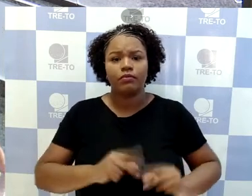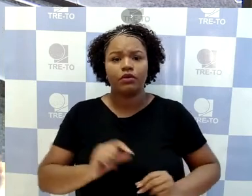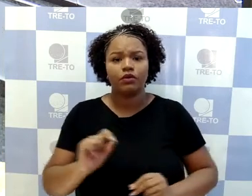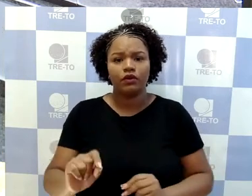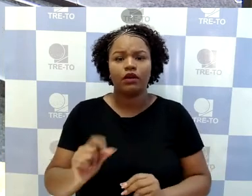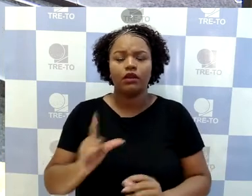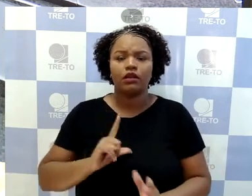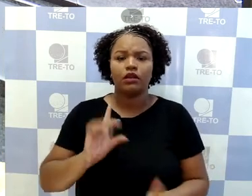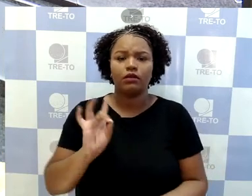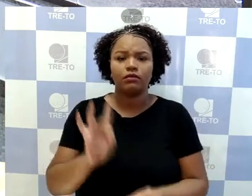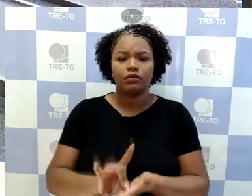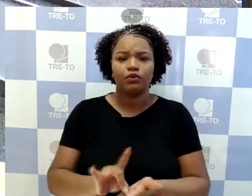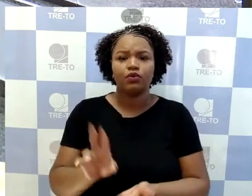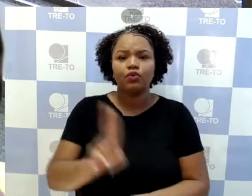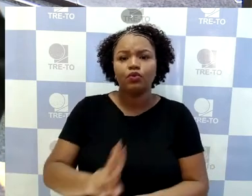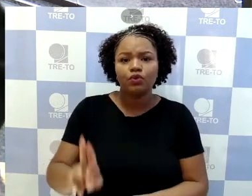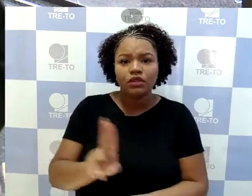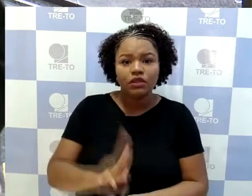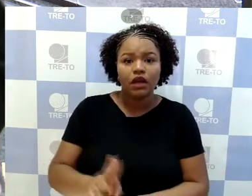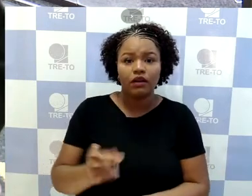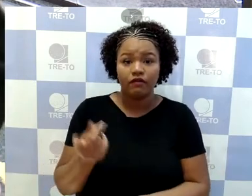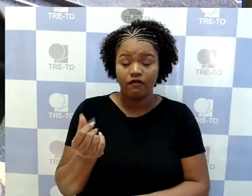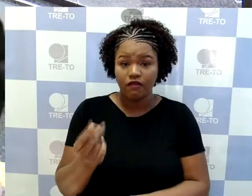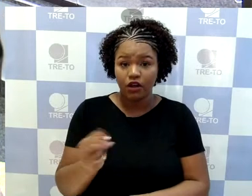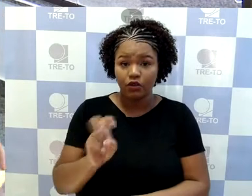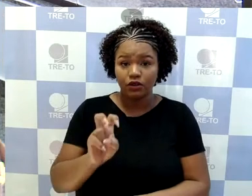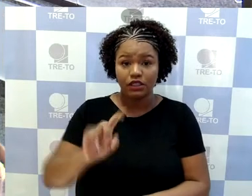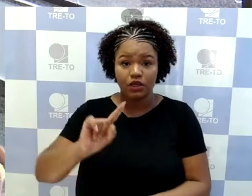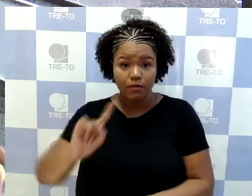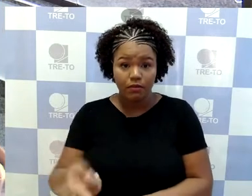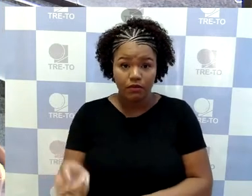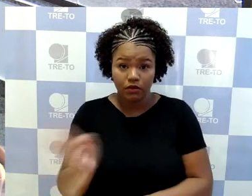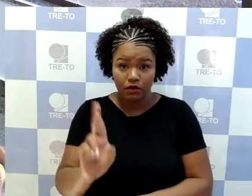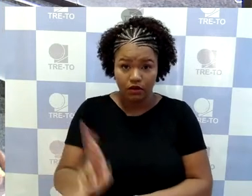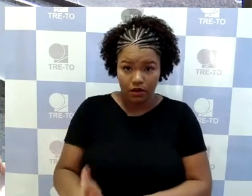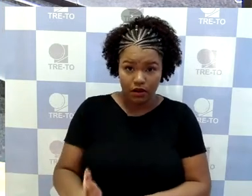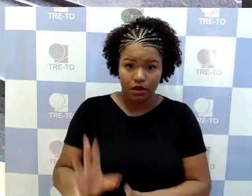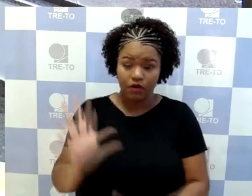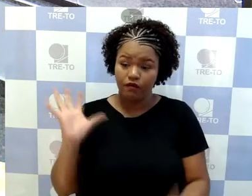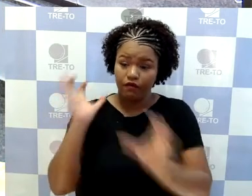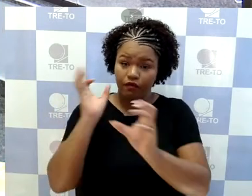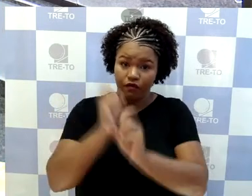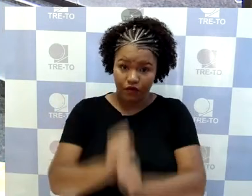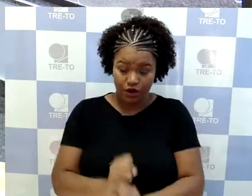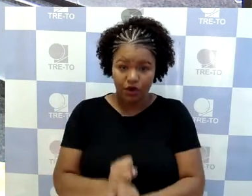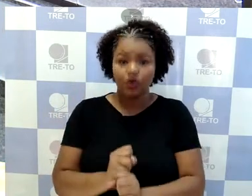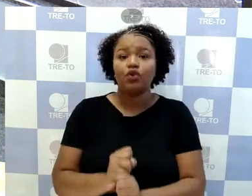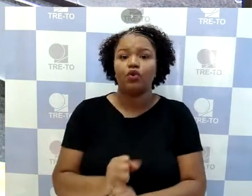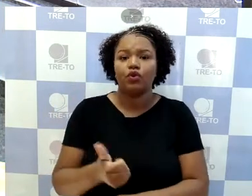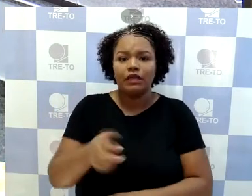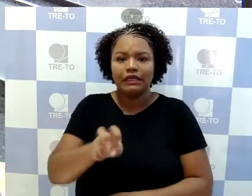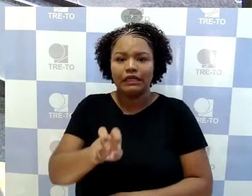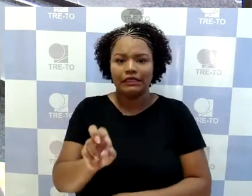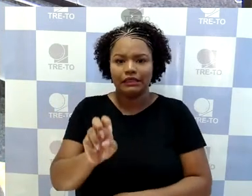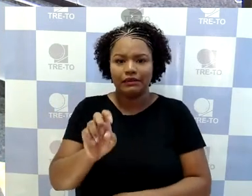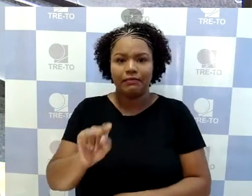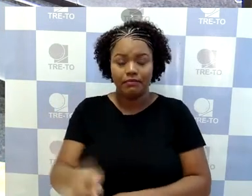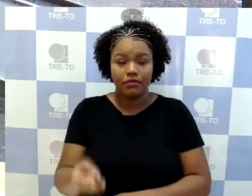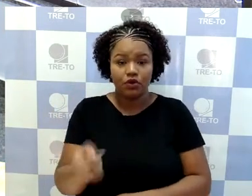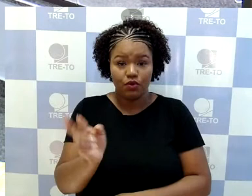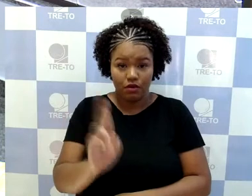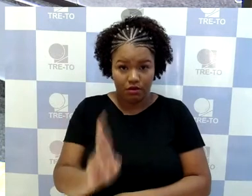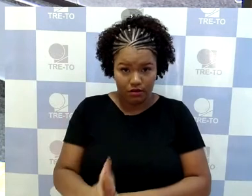Mastra e Índice, no valor de R$ 5 mil, por publicação feita, que totalizou o valor de R$ 15 mil. Excelências, esse